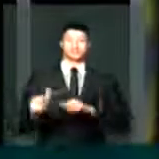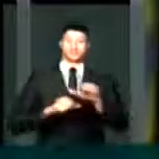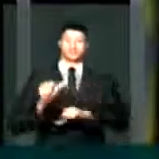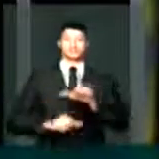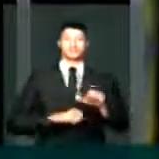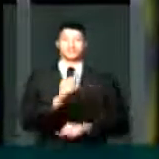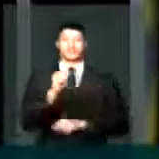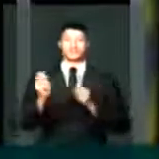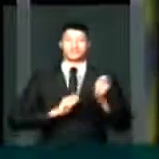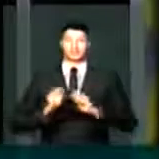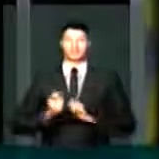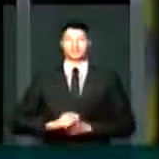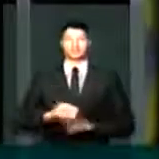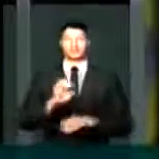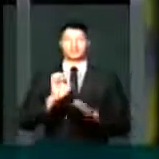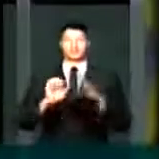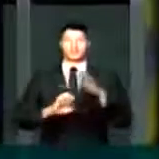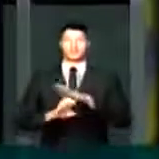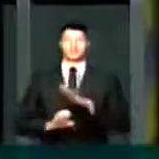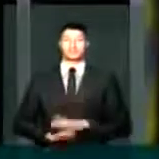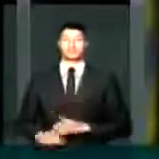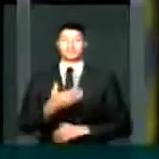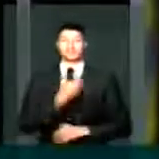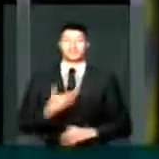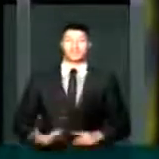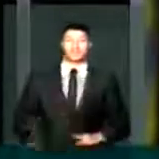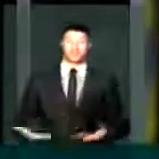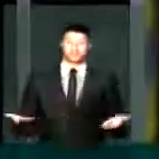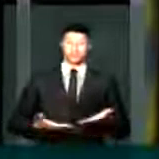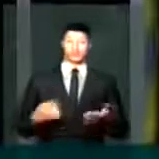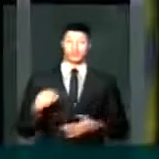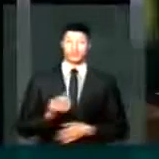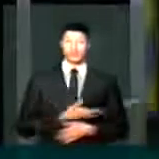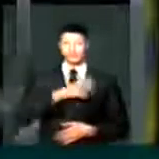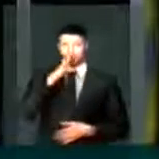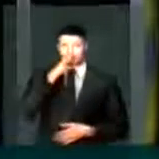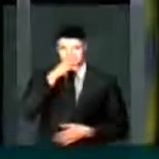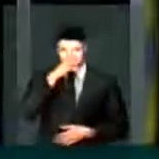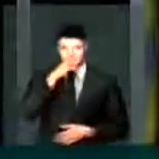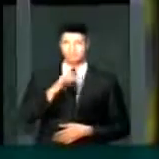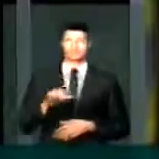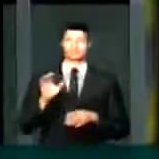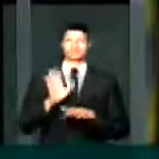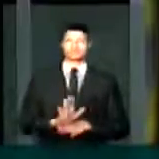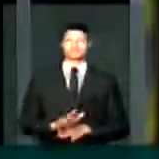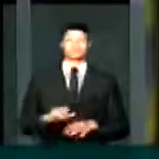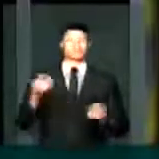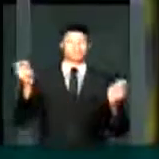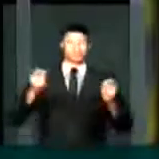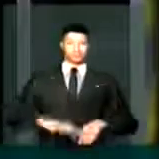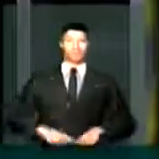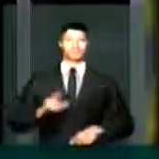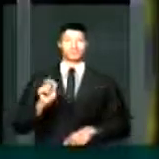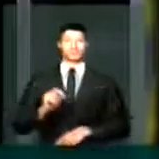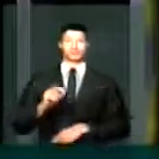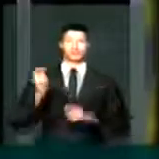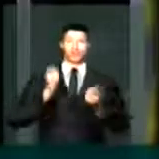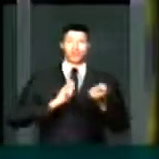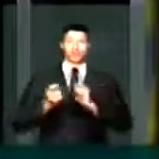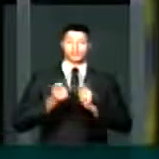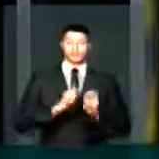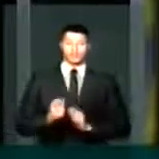administração e gestão das empresas públicas. Hoje, nós assistimos os efeitos danosos de uma